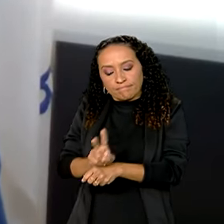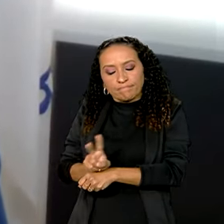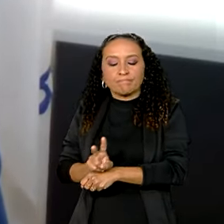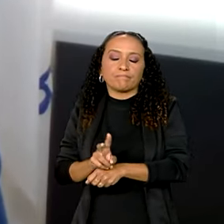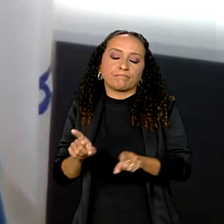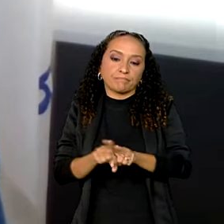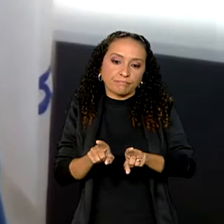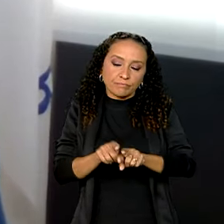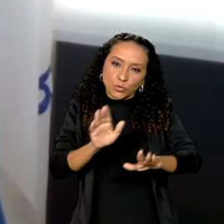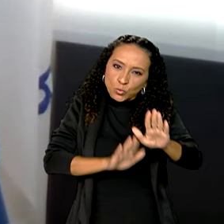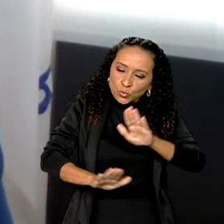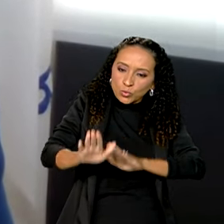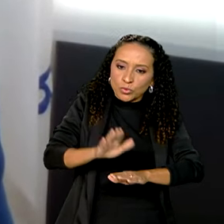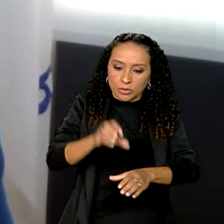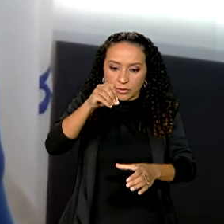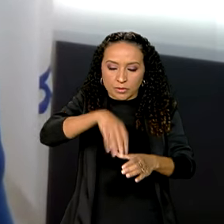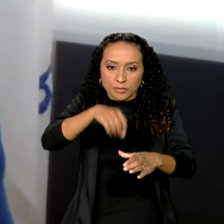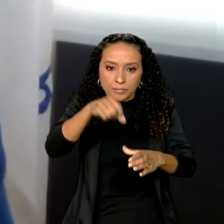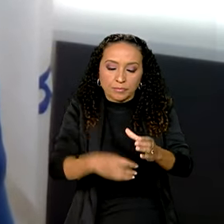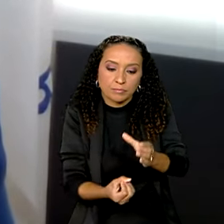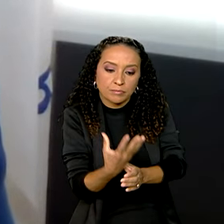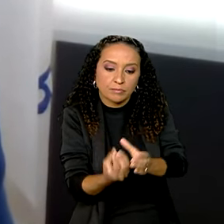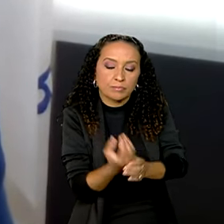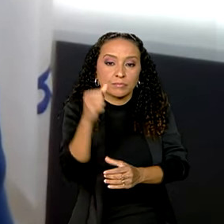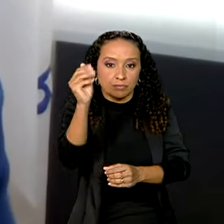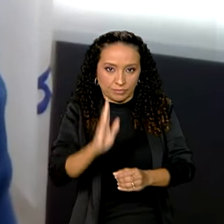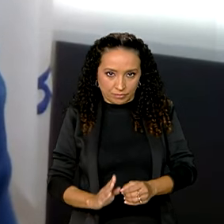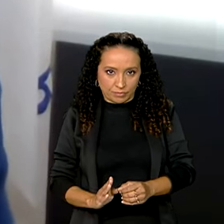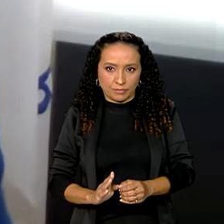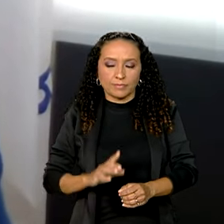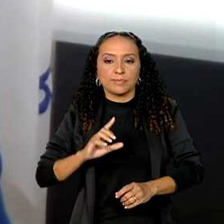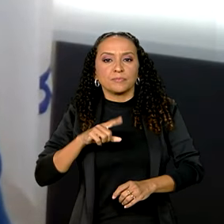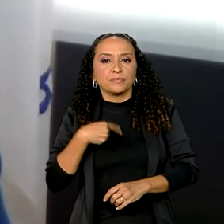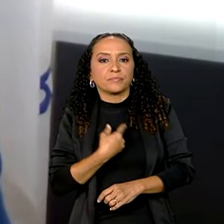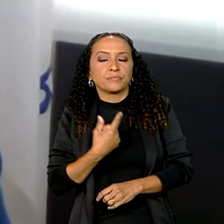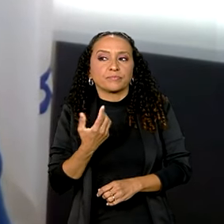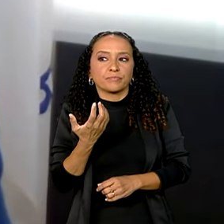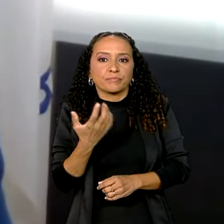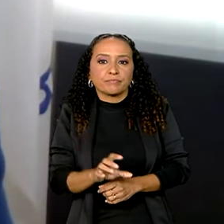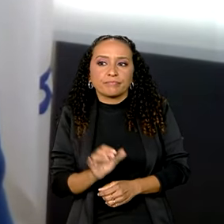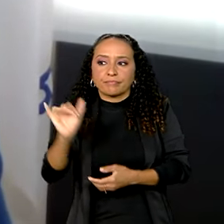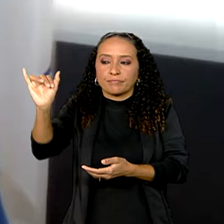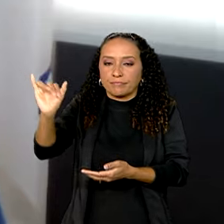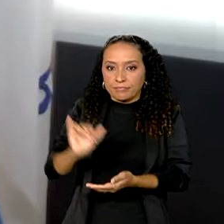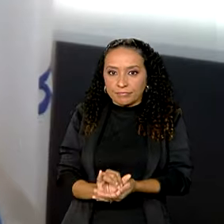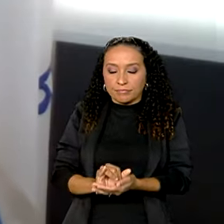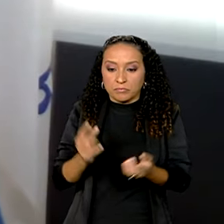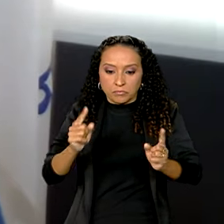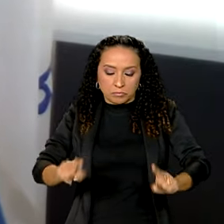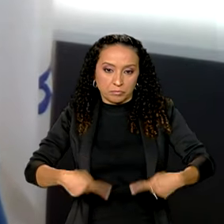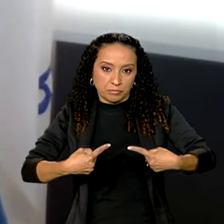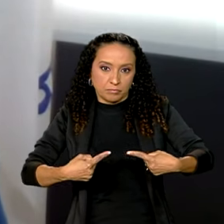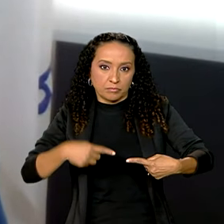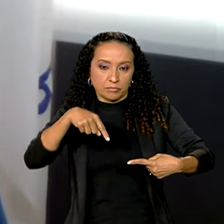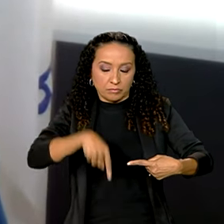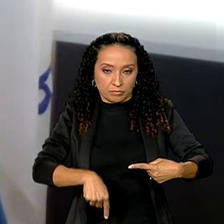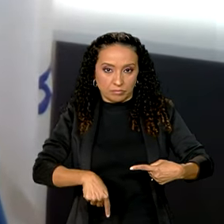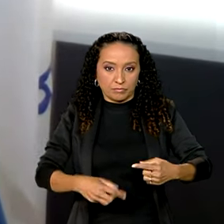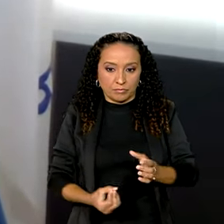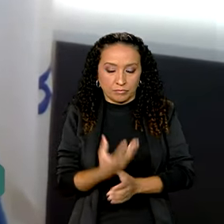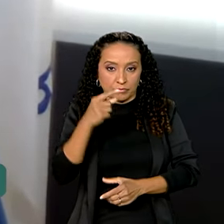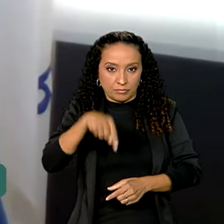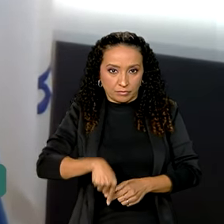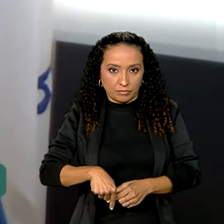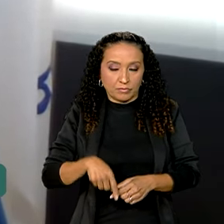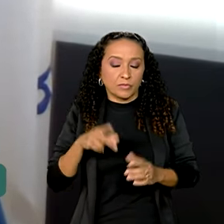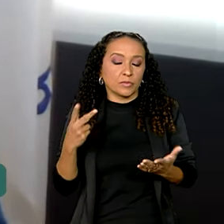à nossa produção nacional. Nós não queremos e não vamos trazer produtos de fora que possam competir com o que a gente produz aqui. O que